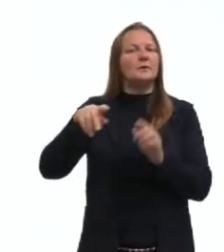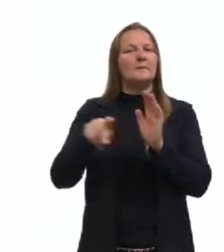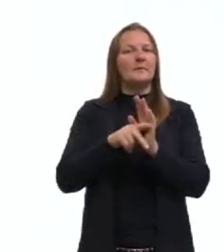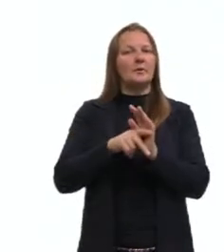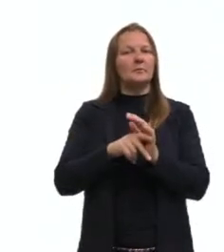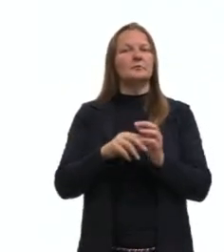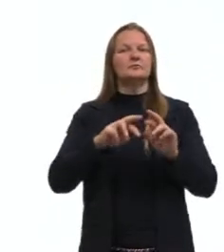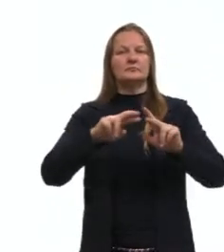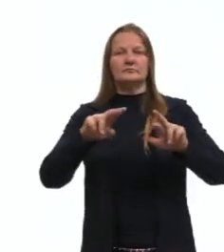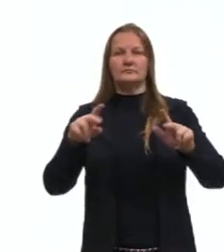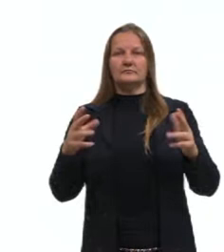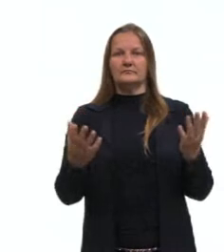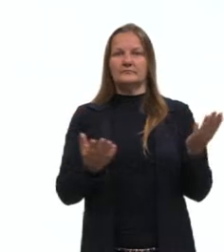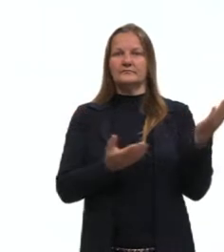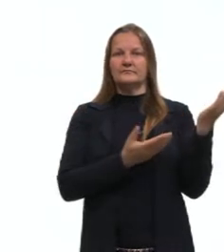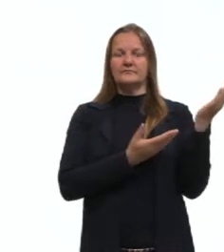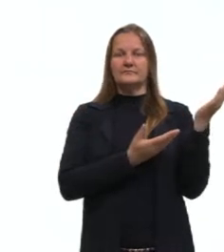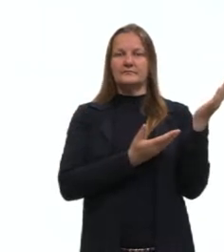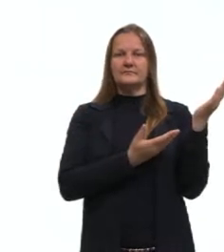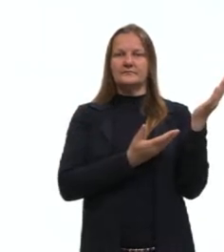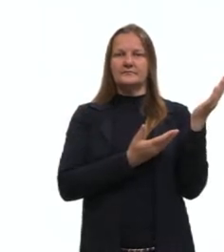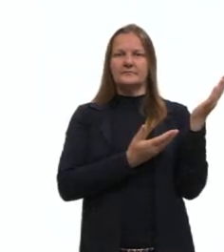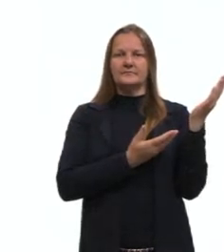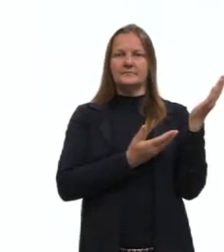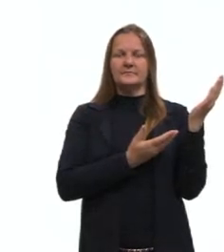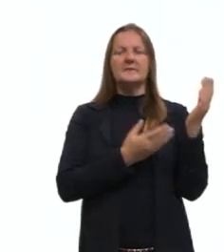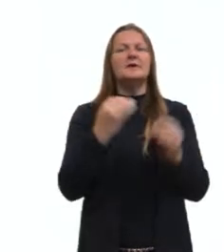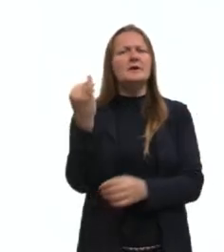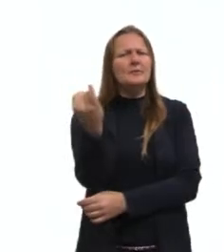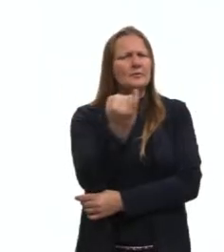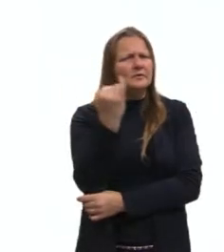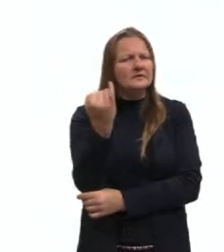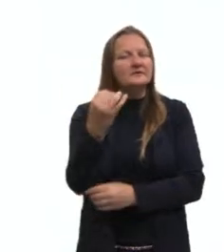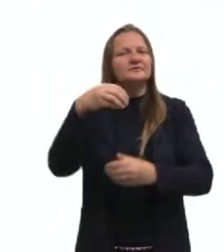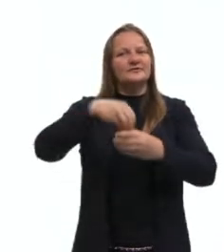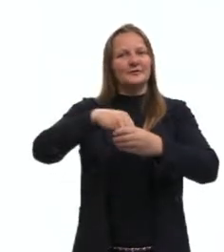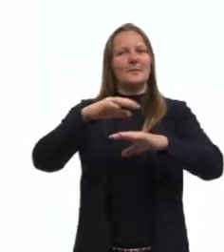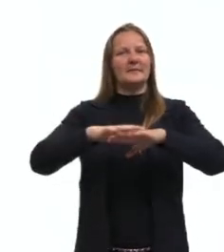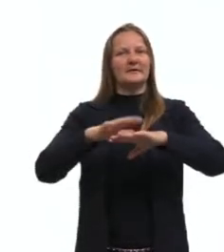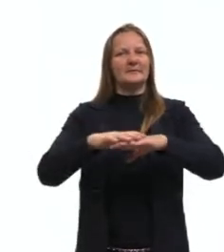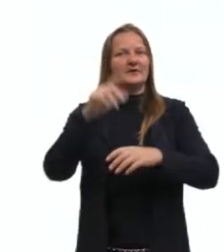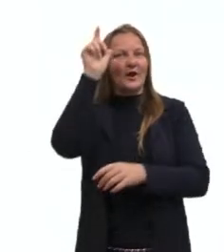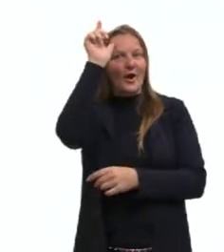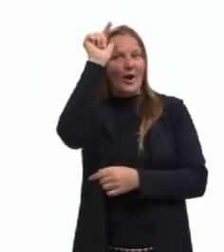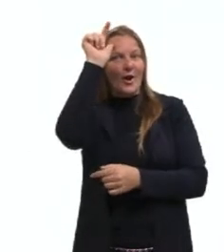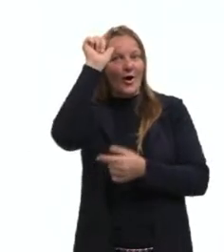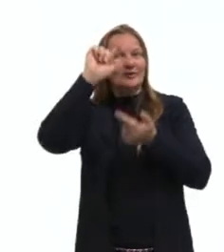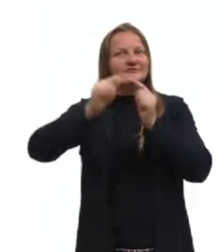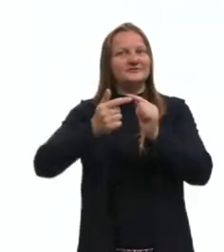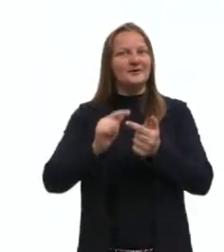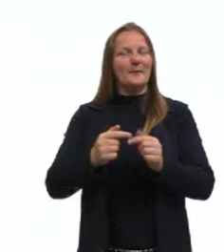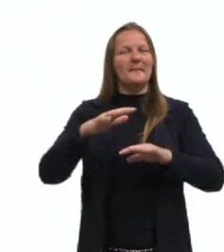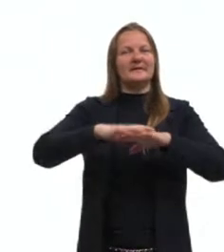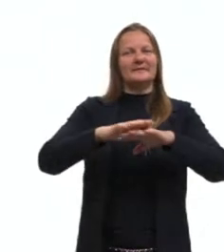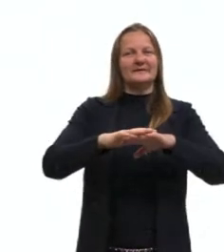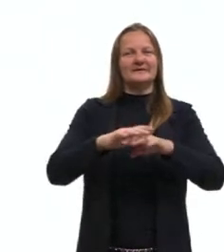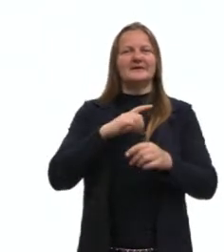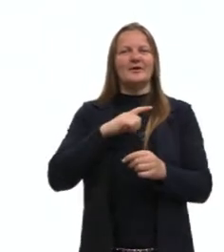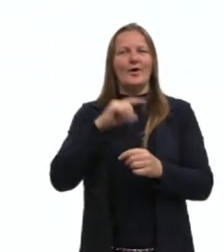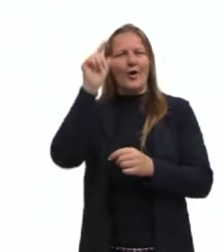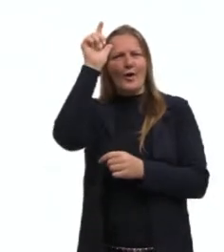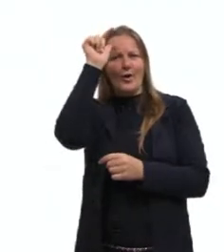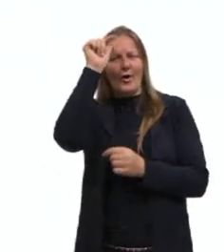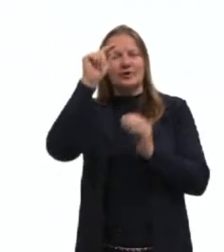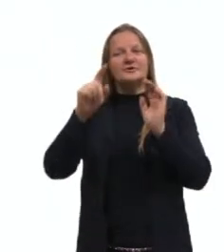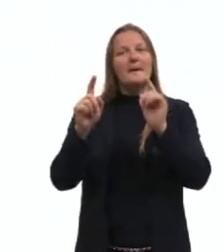material. Então entra nessa parte importante na matemática, a lógica matemática, ou então a lógica